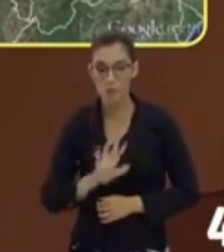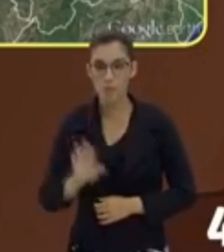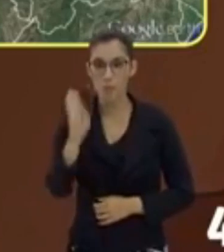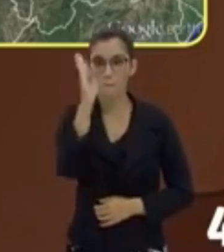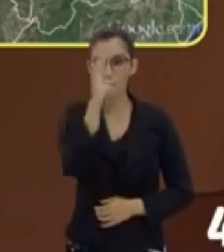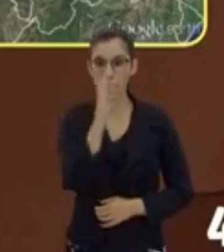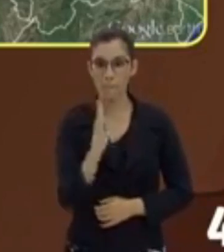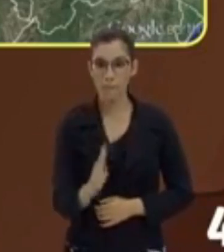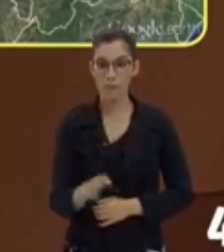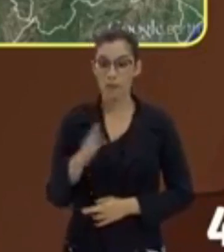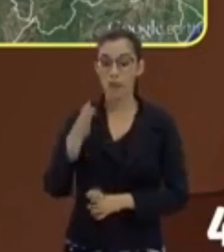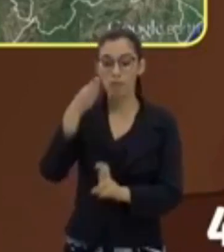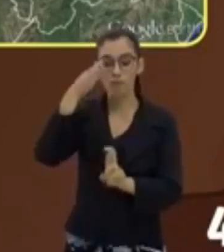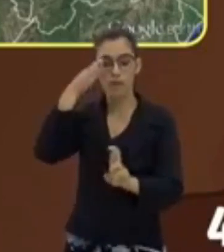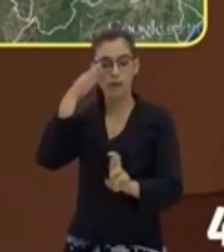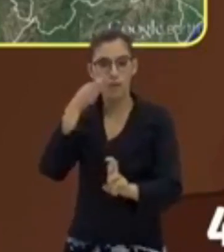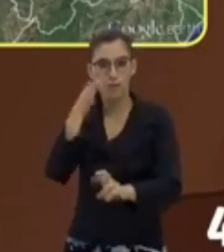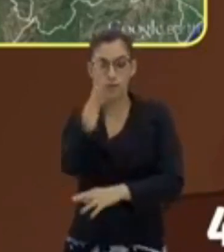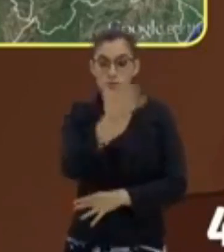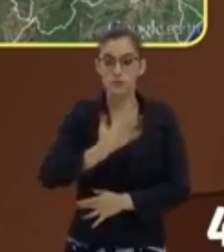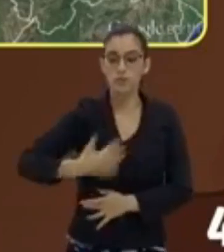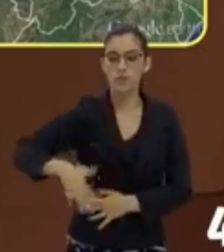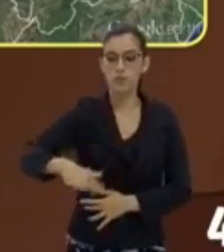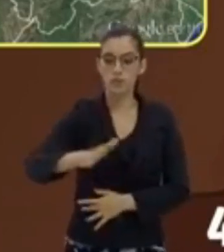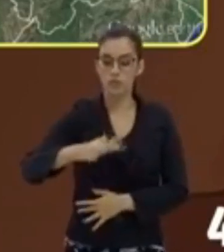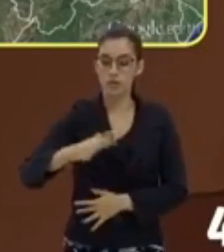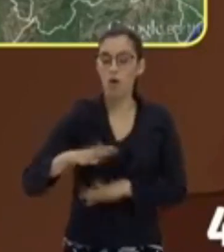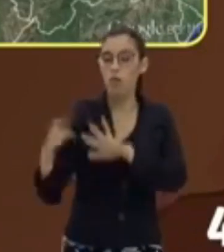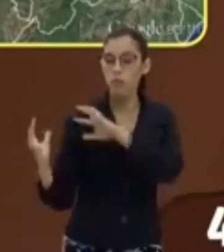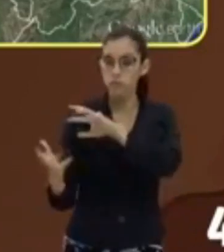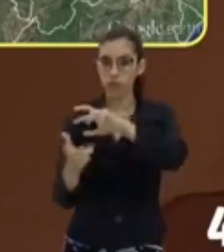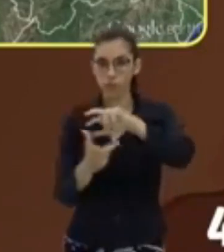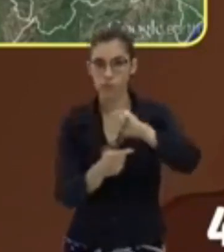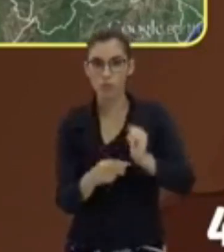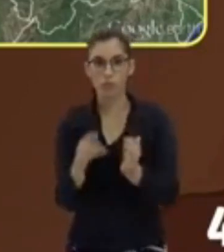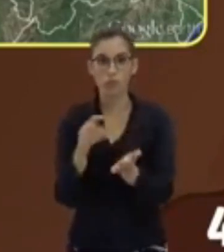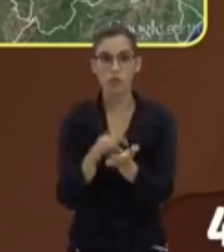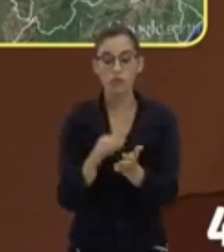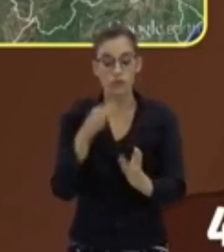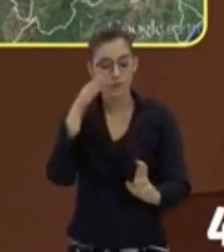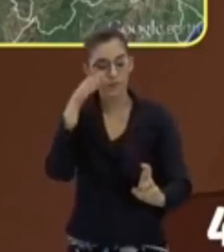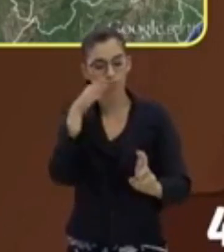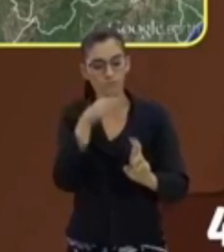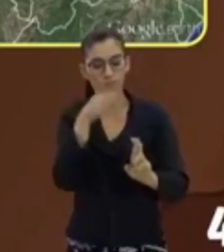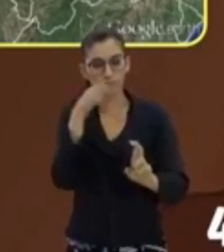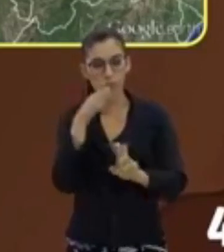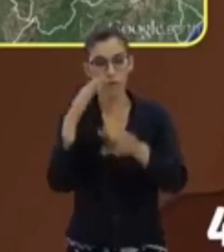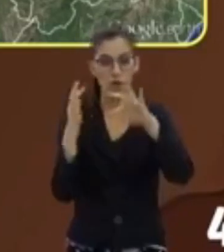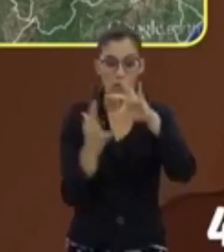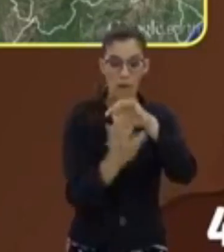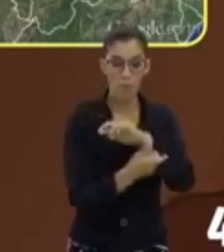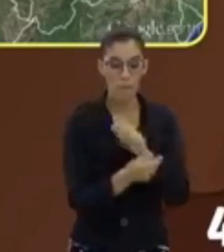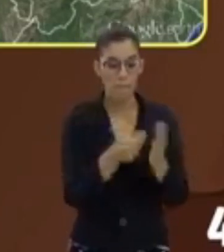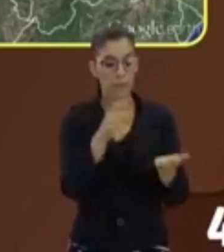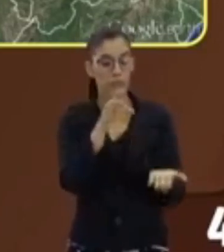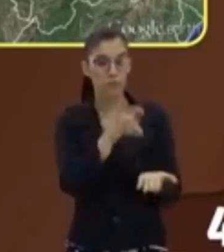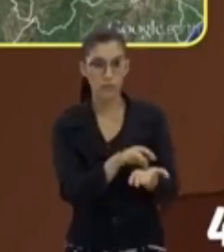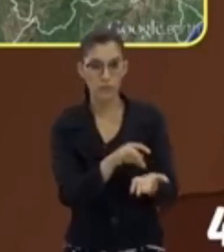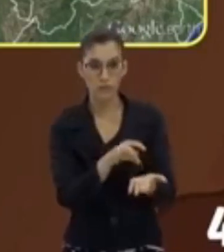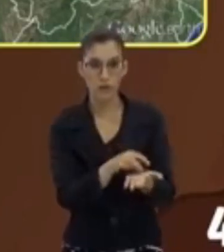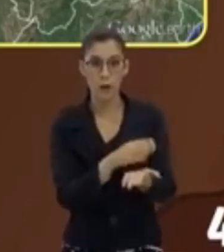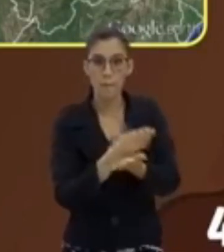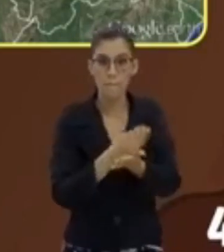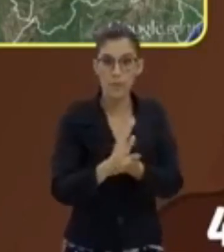representação espacial do mundo real, tá bom? Então você vai representar o mundo real a partir de regras matemáticas.